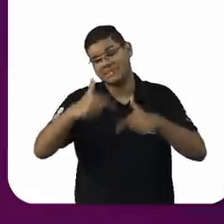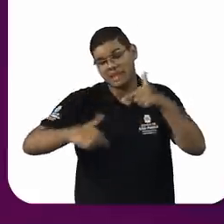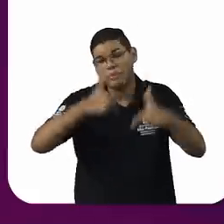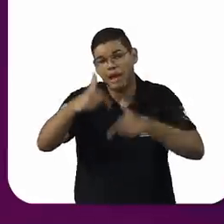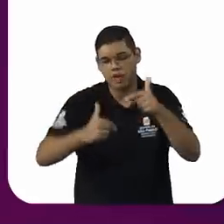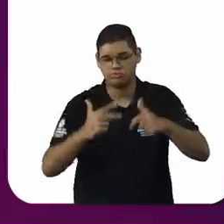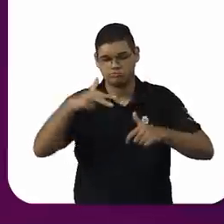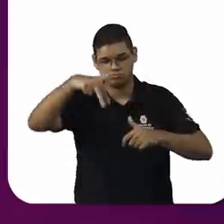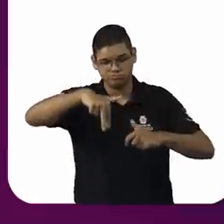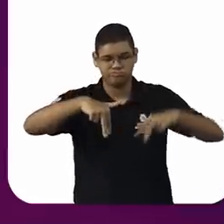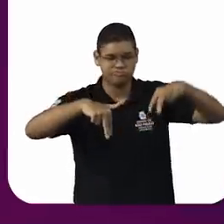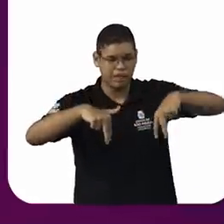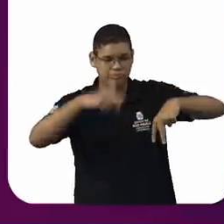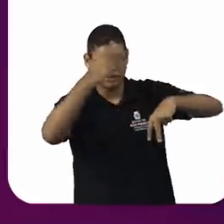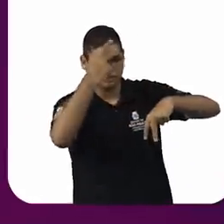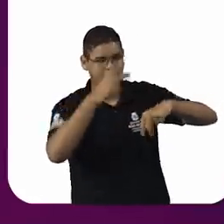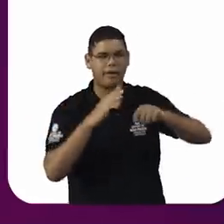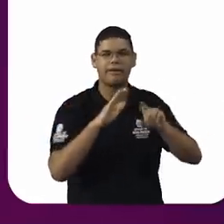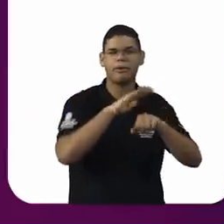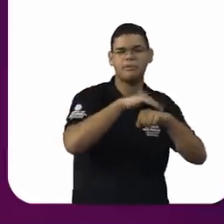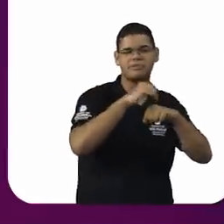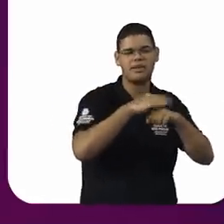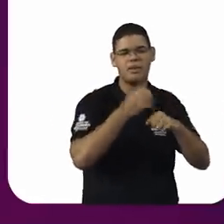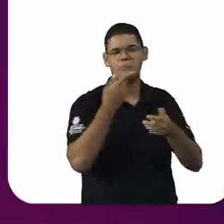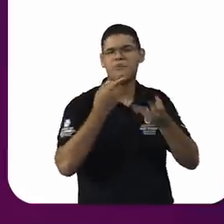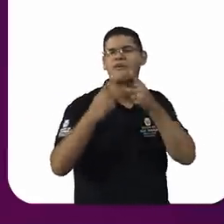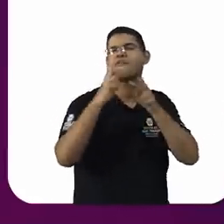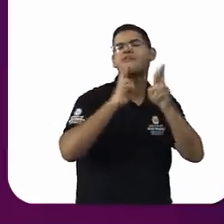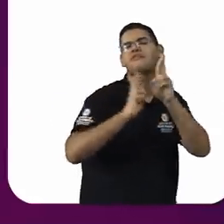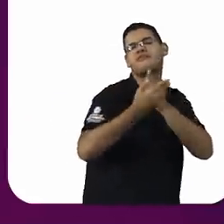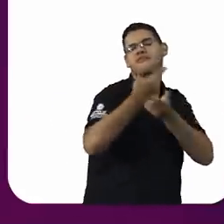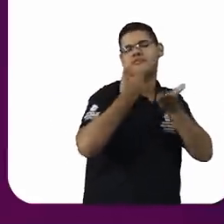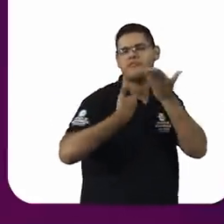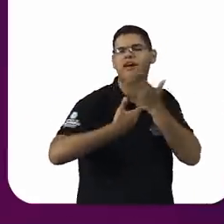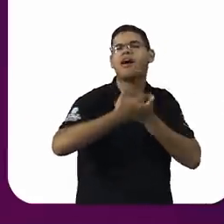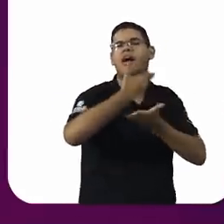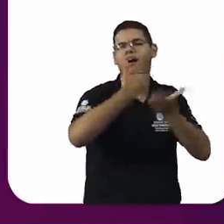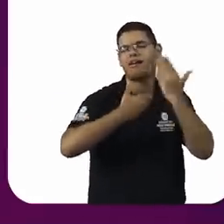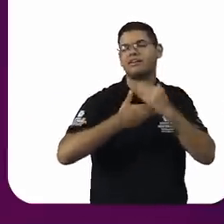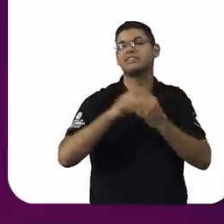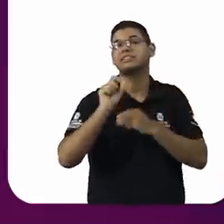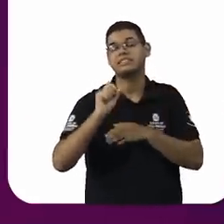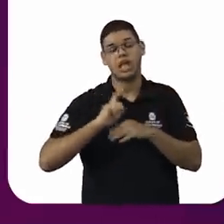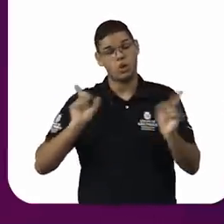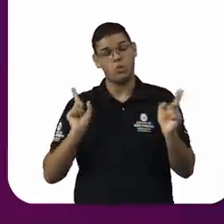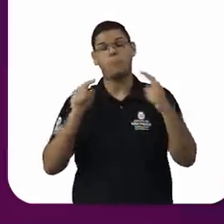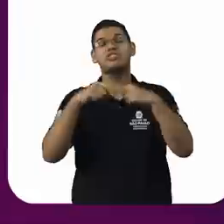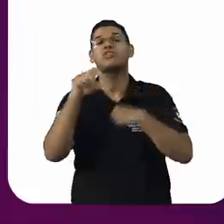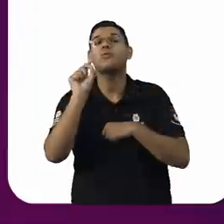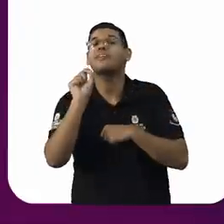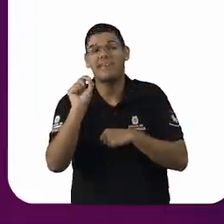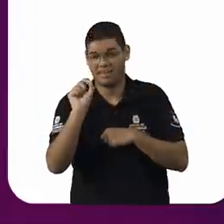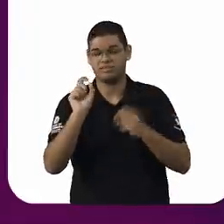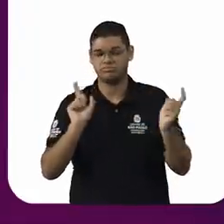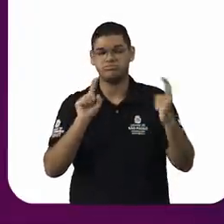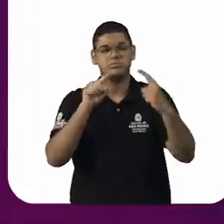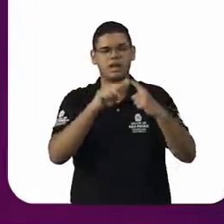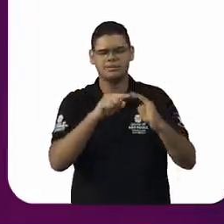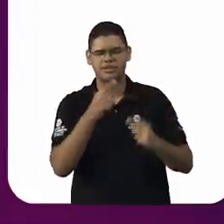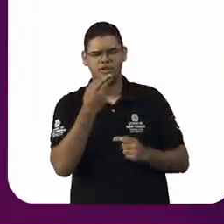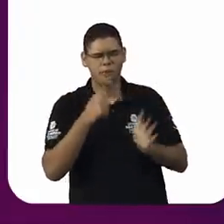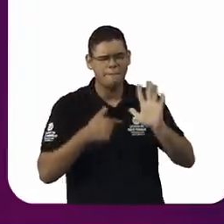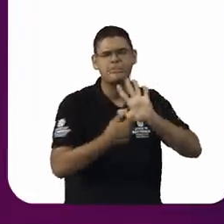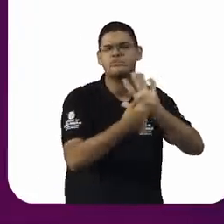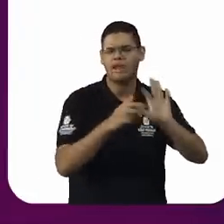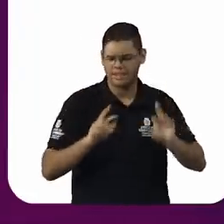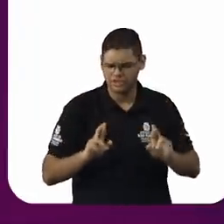sexualidade, que tem justamente por objetivo ressaltar essa diferença hierárquica entre homens e